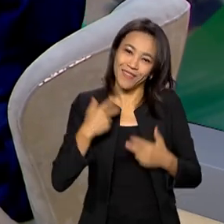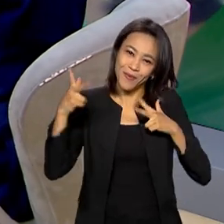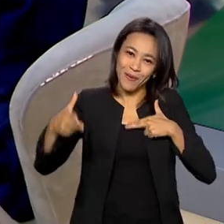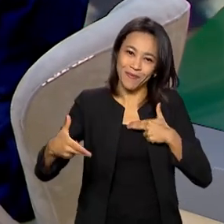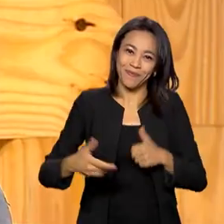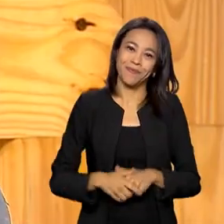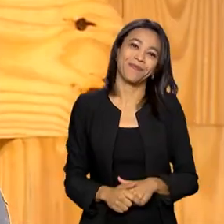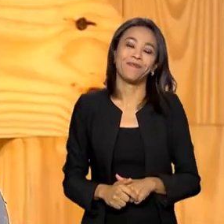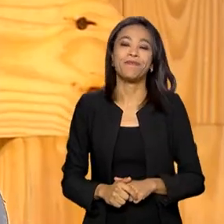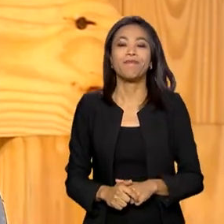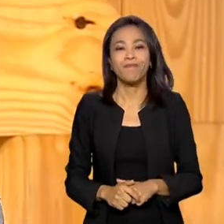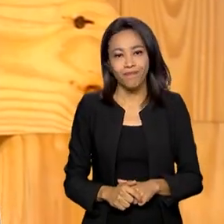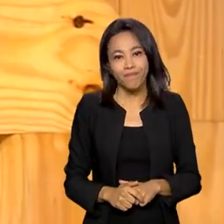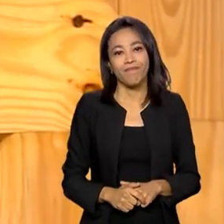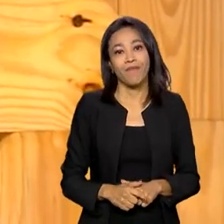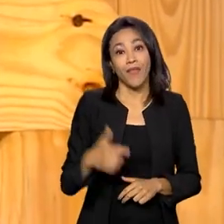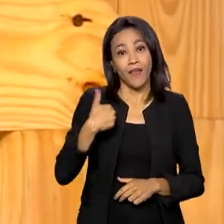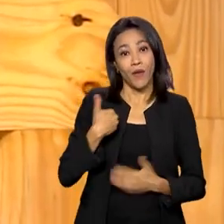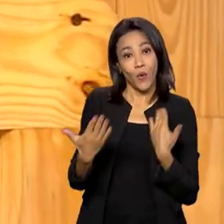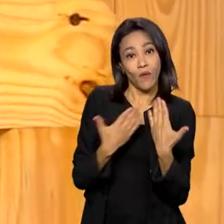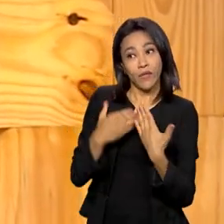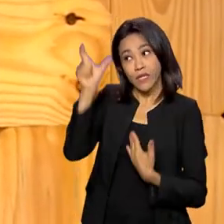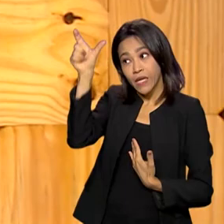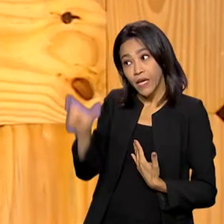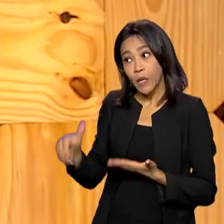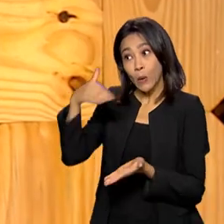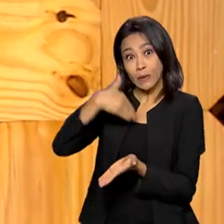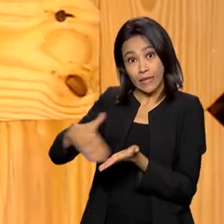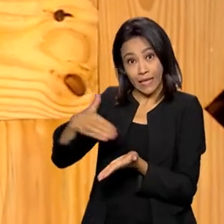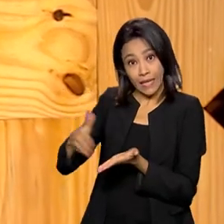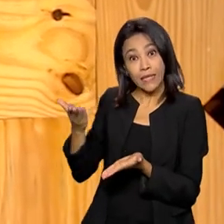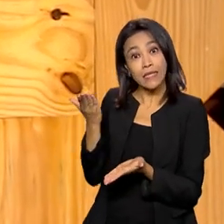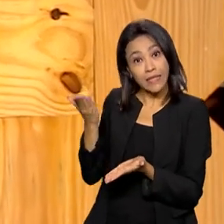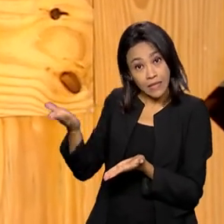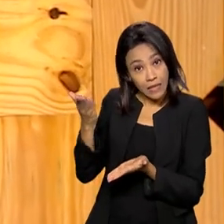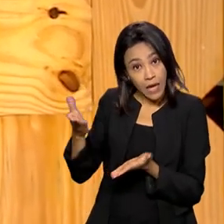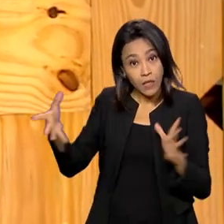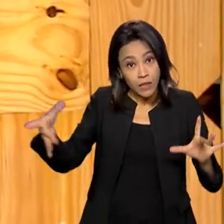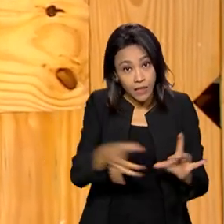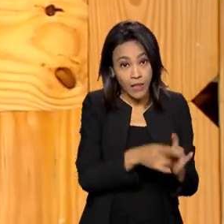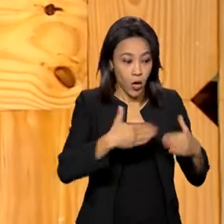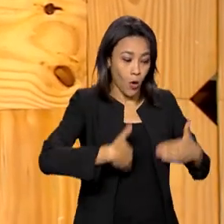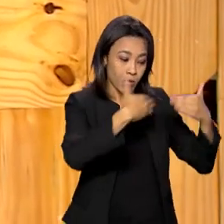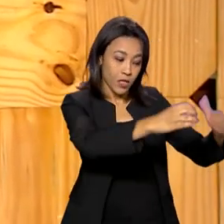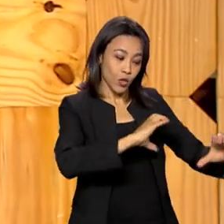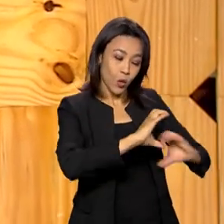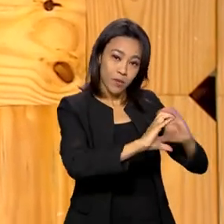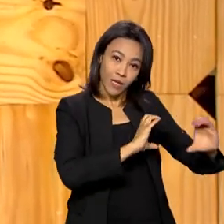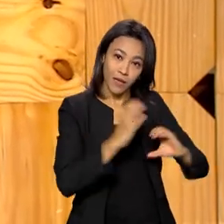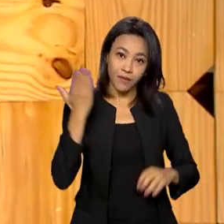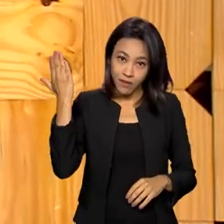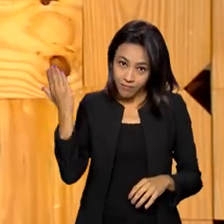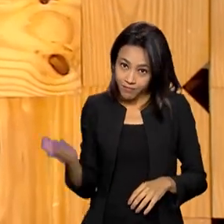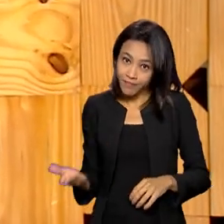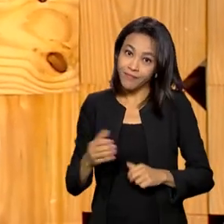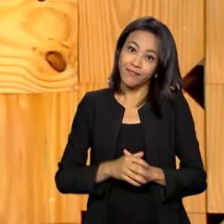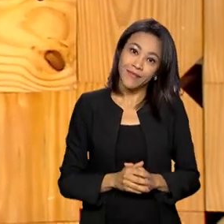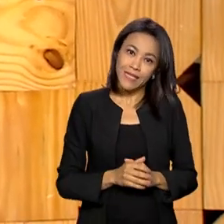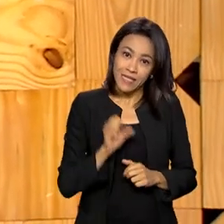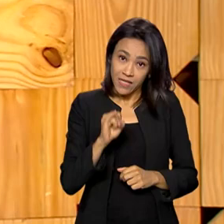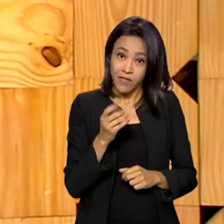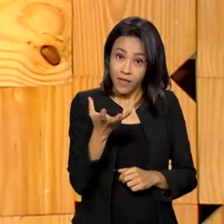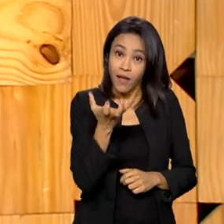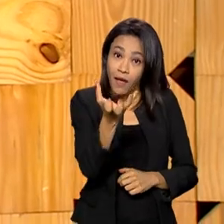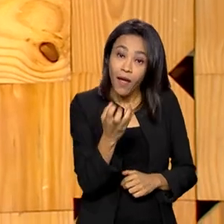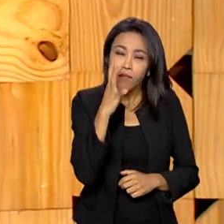forma. Eu conversei com o secretário de Rádio Difusão do Ministério das Comunicações Maximiliano Martinhão e se você